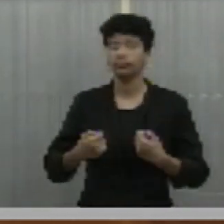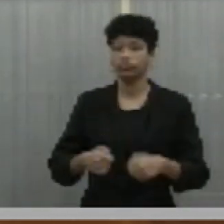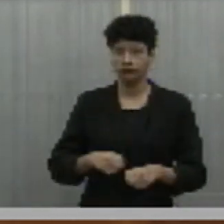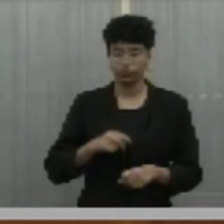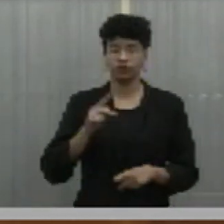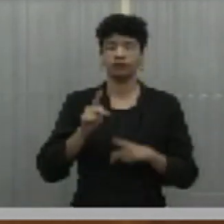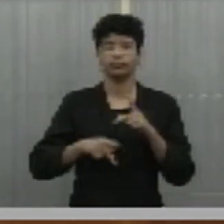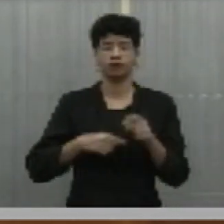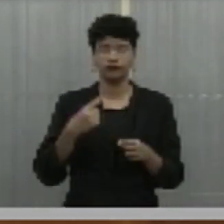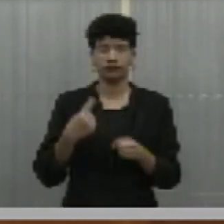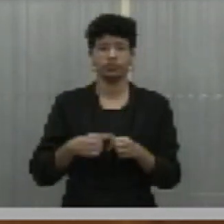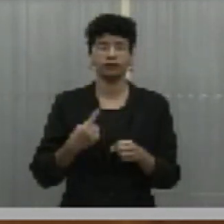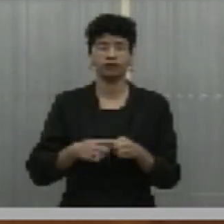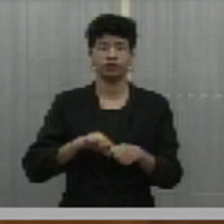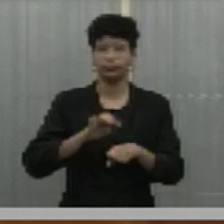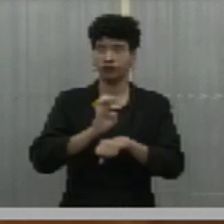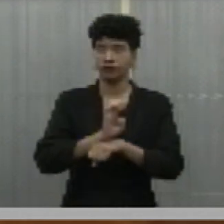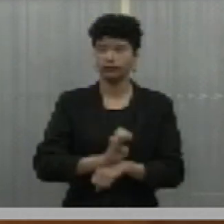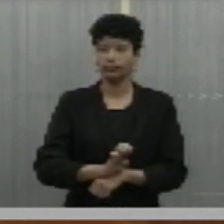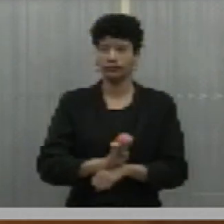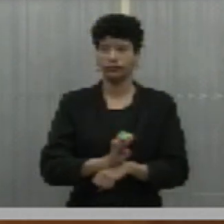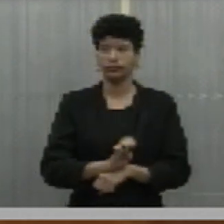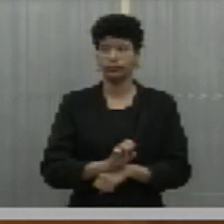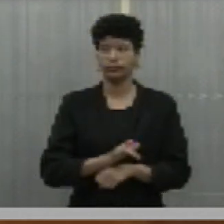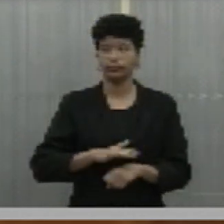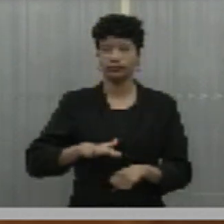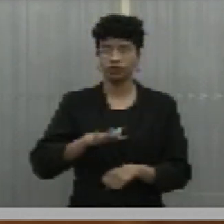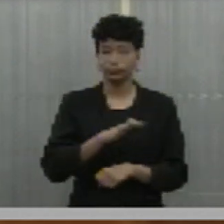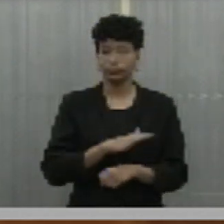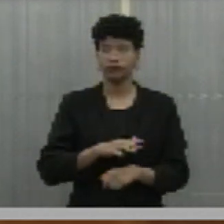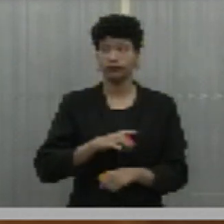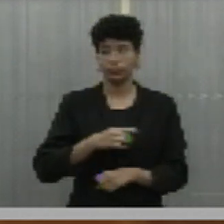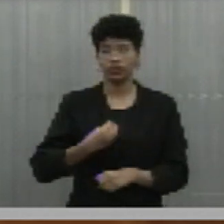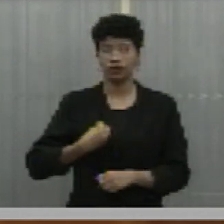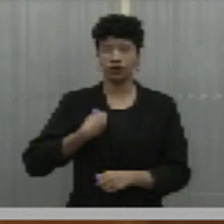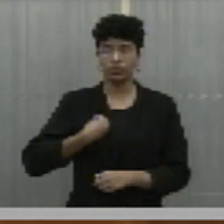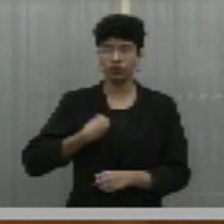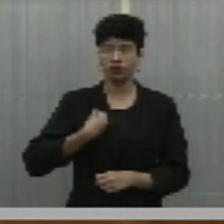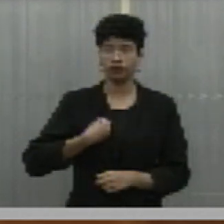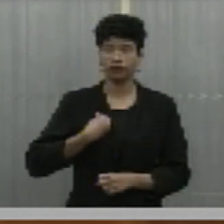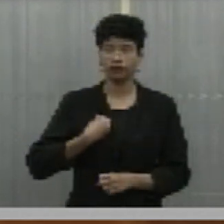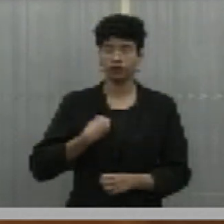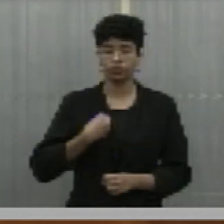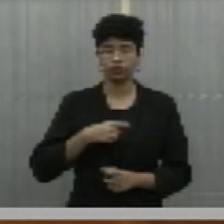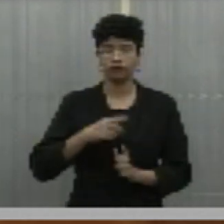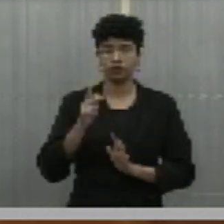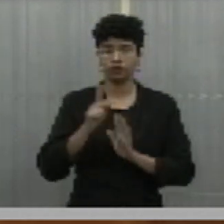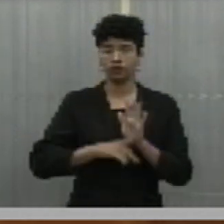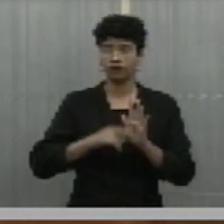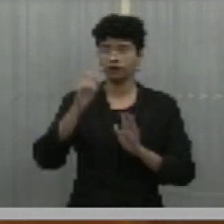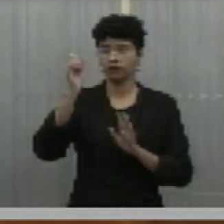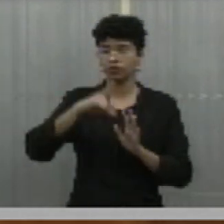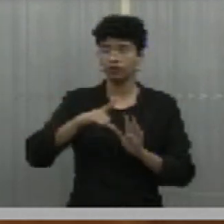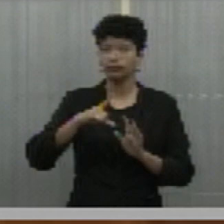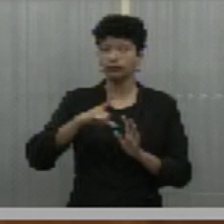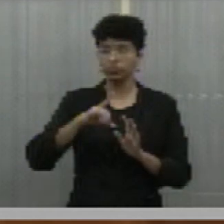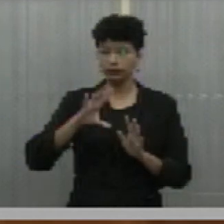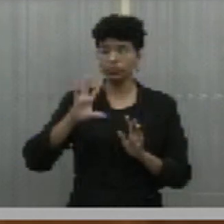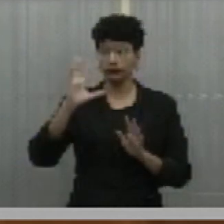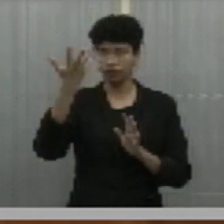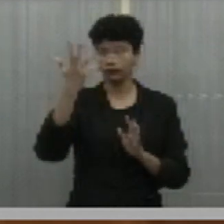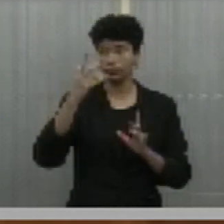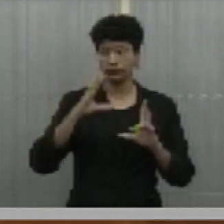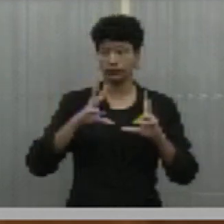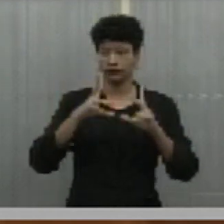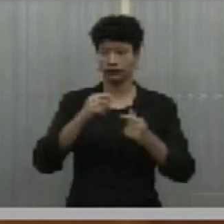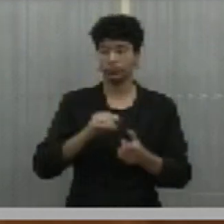interior do Estado, nas zonas rurais? Há muito tempo eles deixaram abandonar o projeto Luz para Todos e que